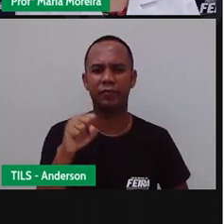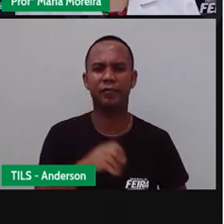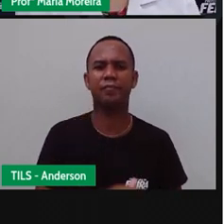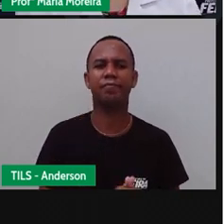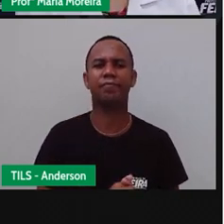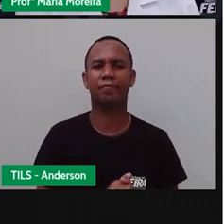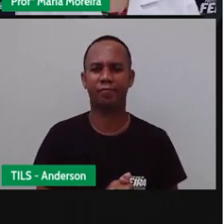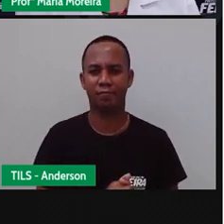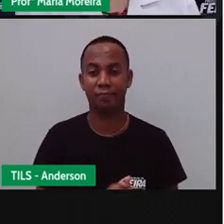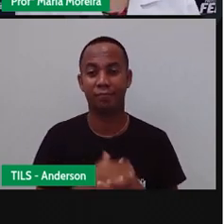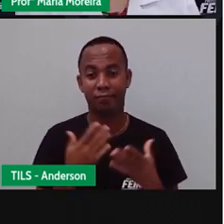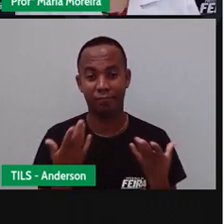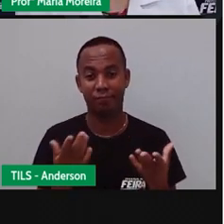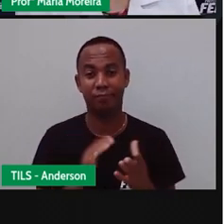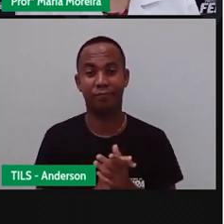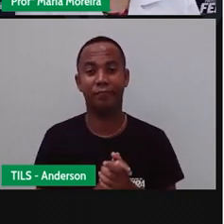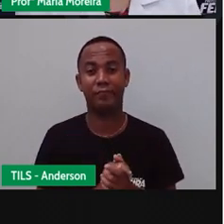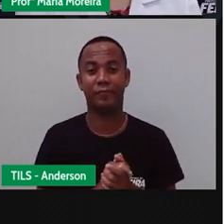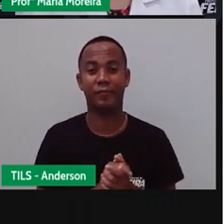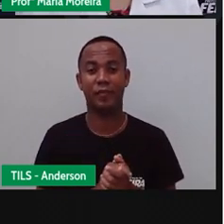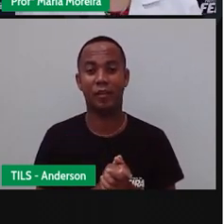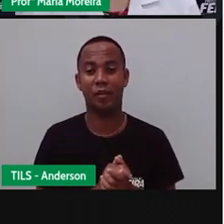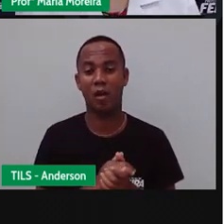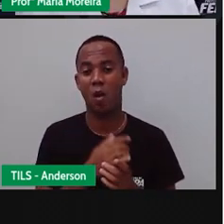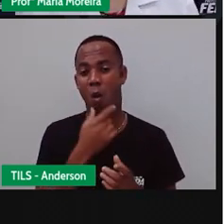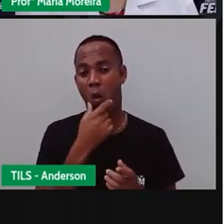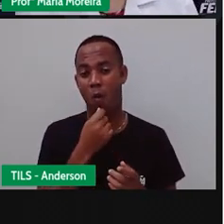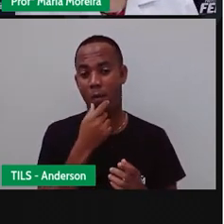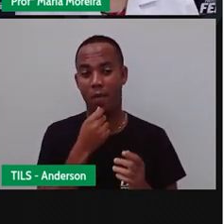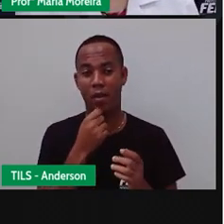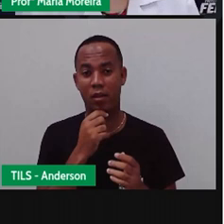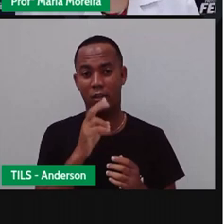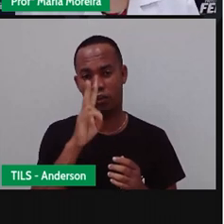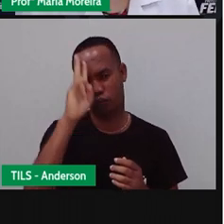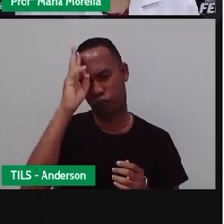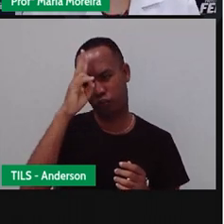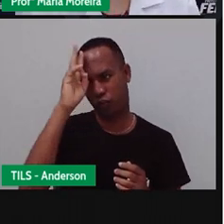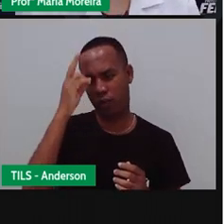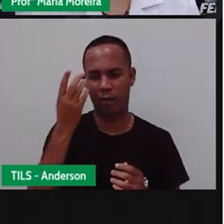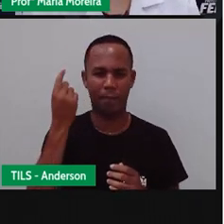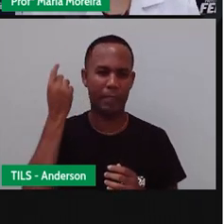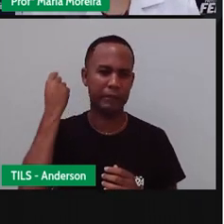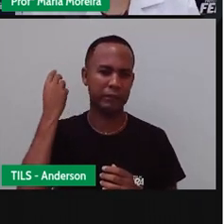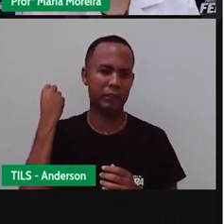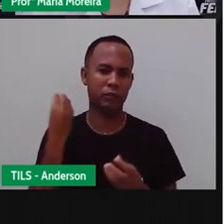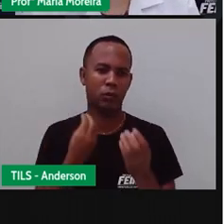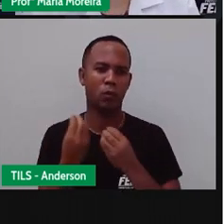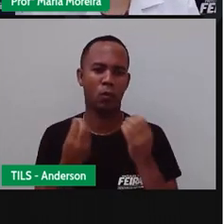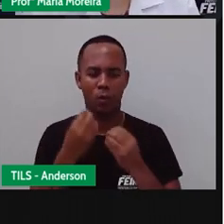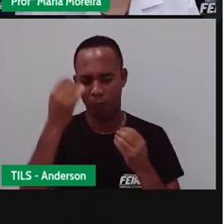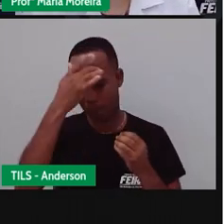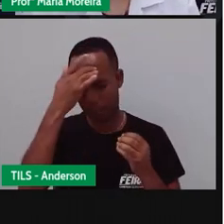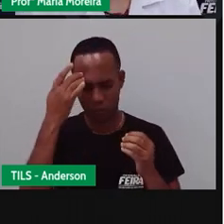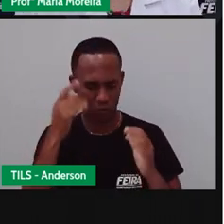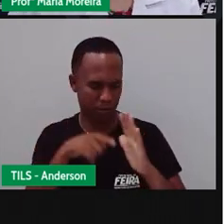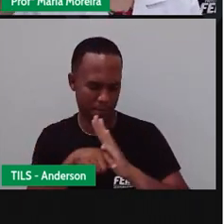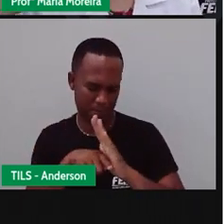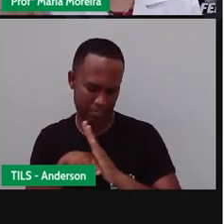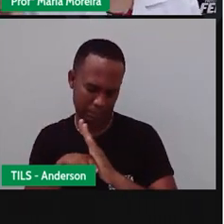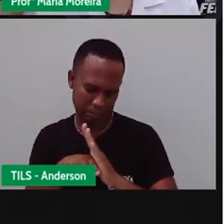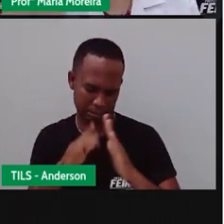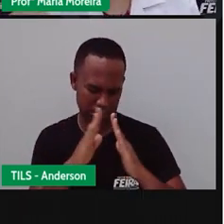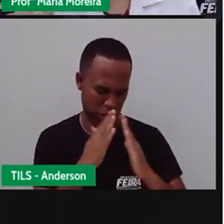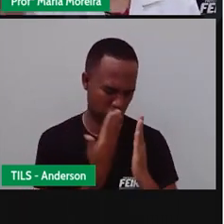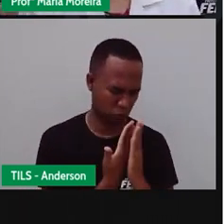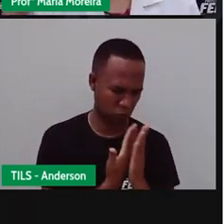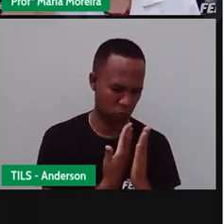Pois é, Anderson, agora ele tá nota mil. Estudioso que tá danado. Os historiadores, na verdade, são pessoas que vão estudar o quê? Os